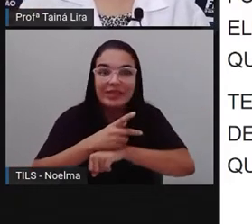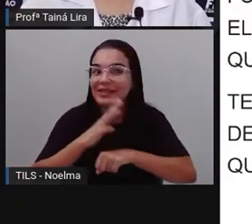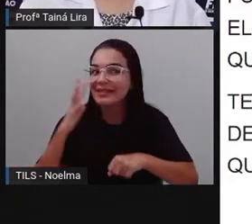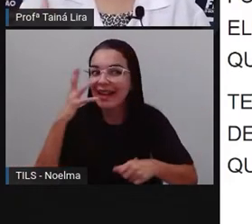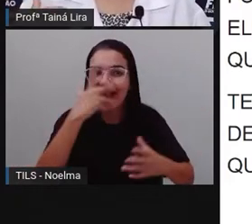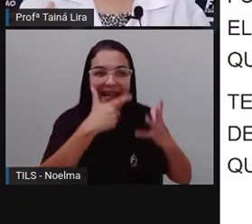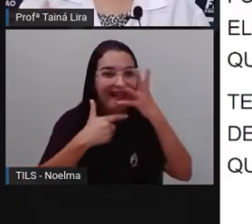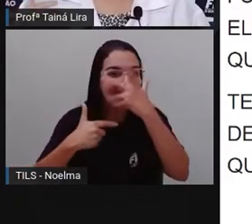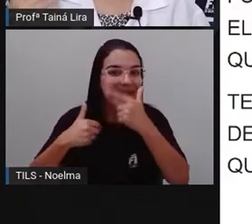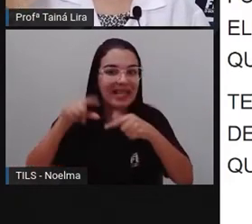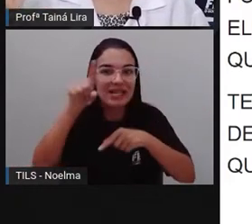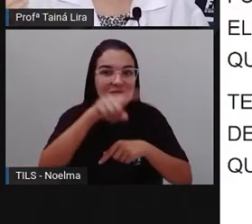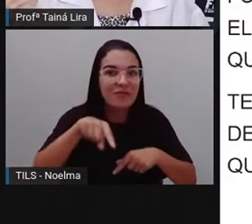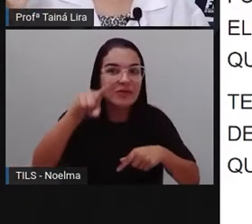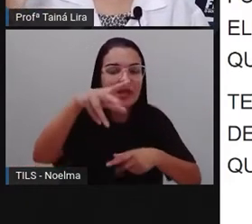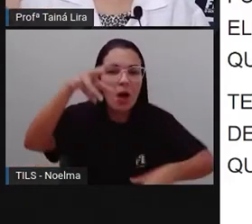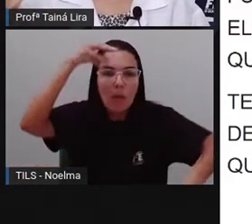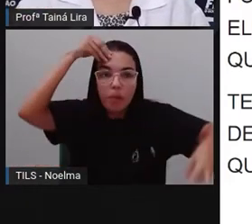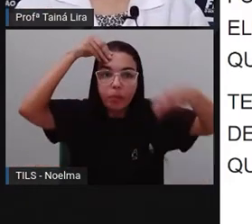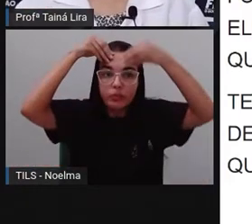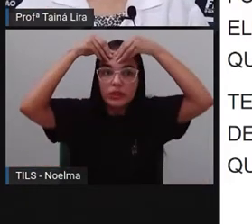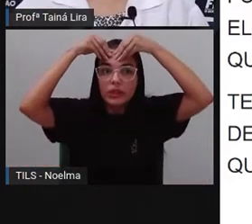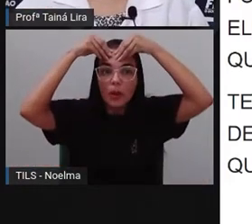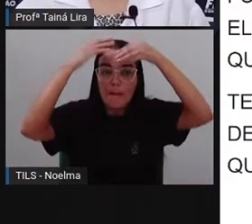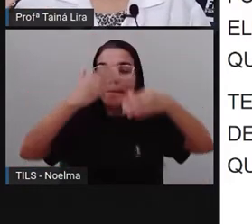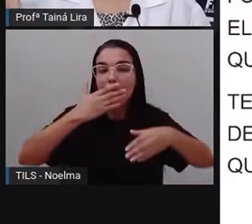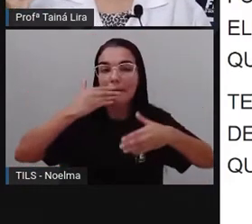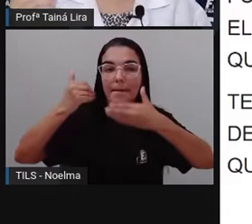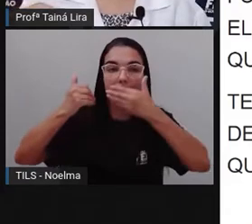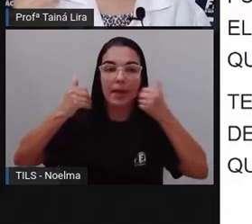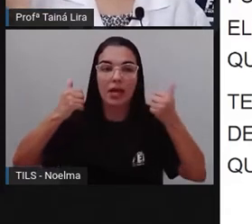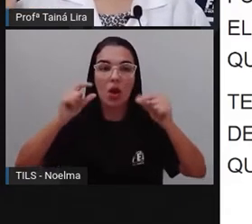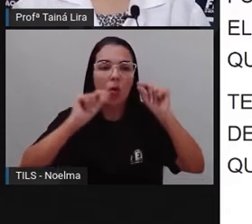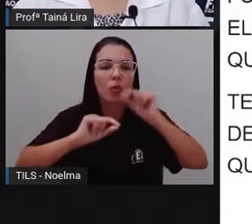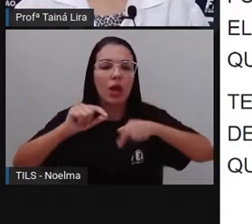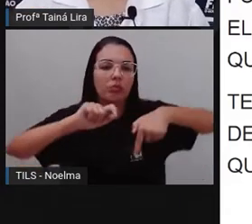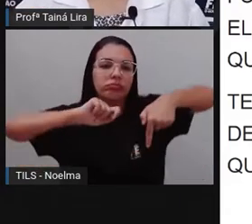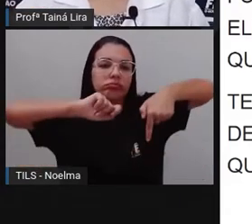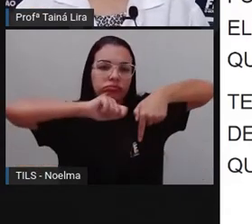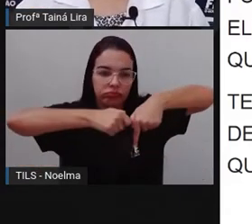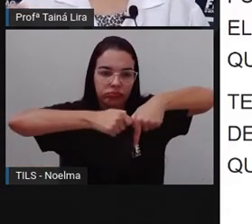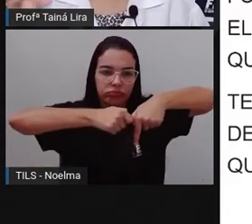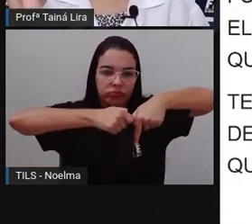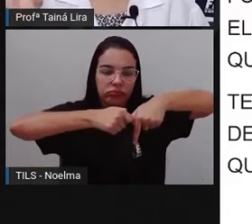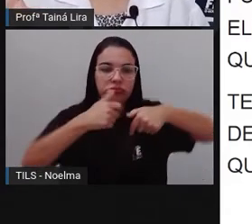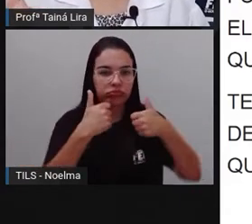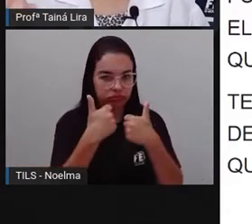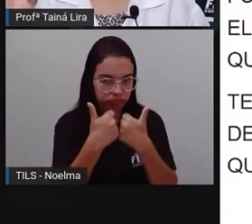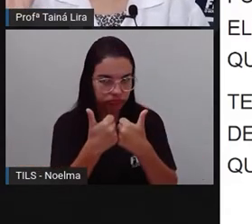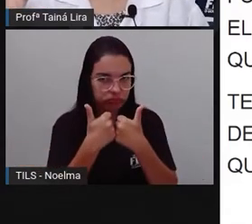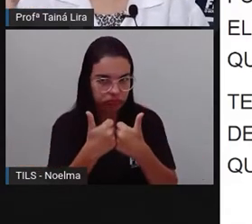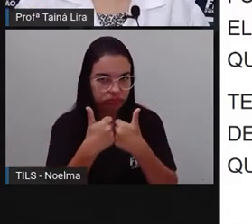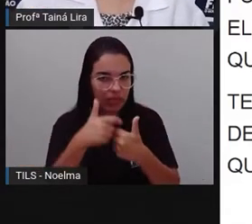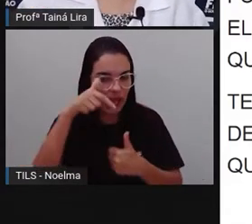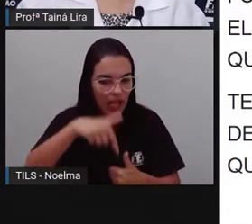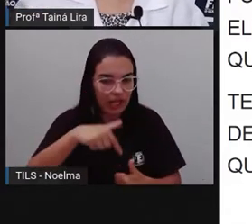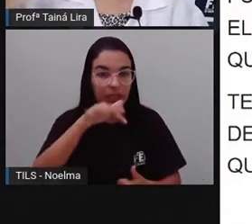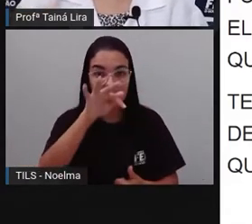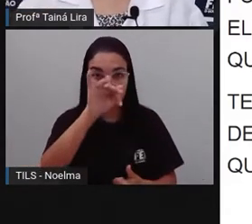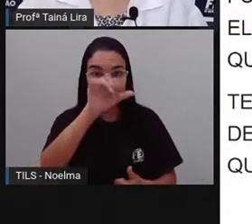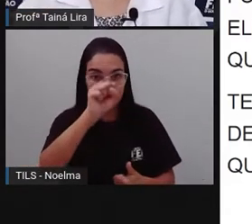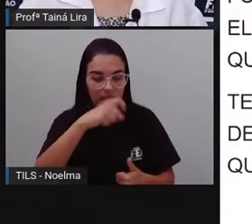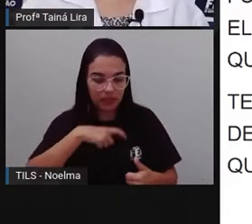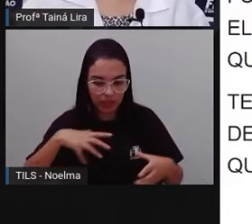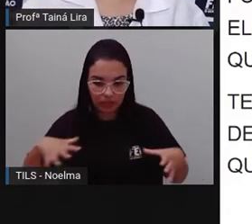trouxe para vocês compreenderem mais um pouquinho sobre os quilombolas, tá? E sobre um quilombo que nós temos aqui na